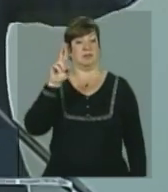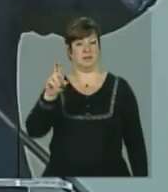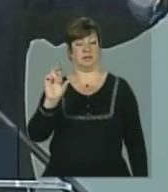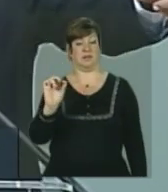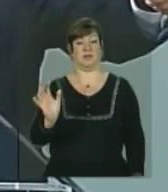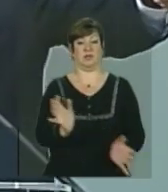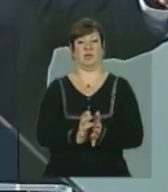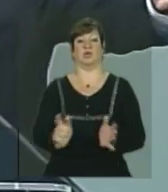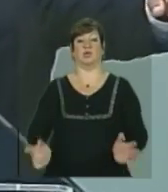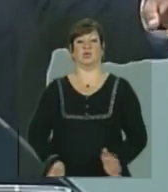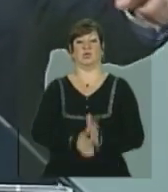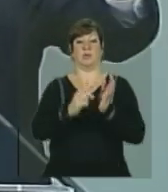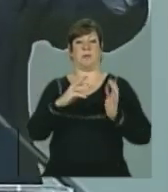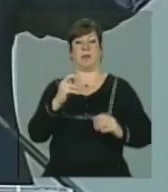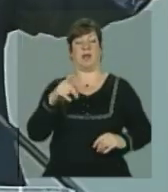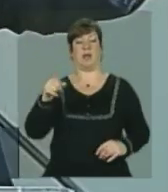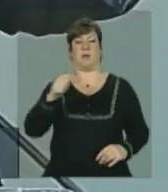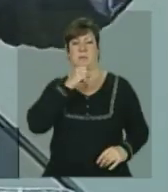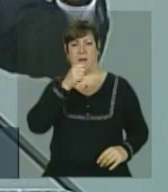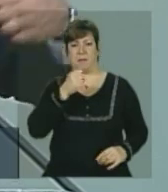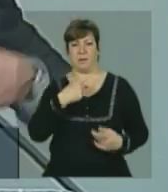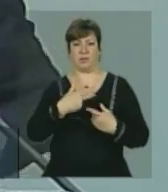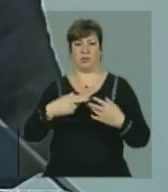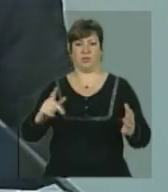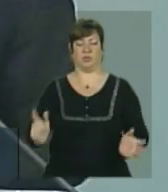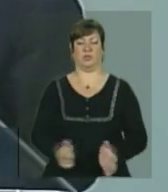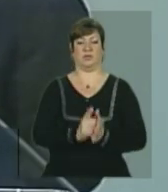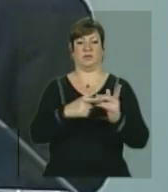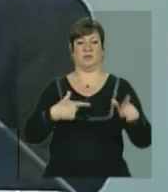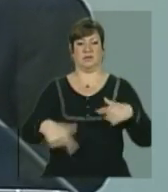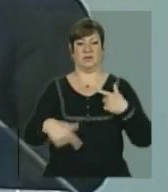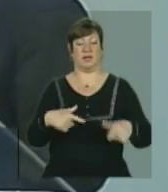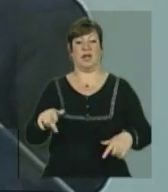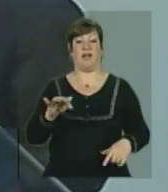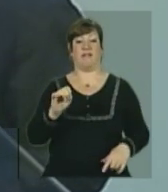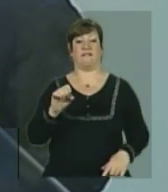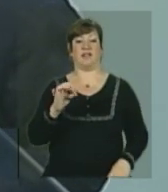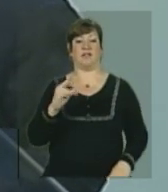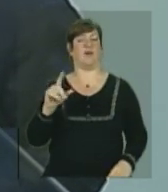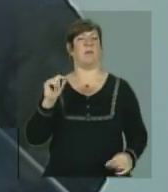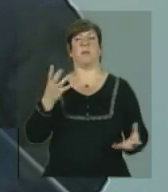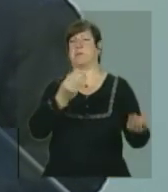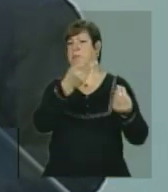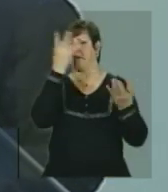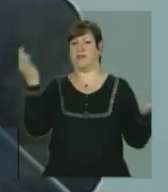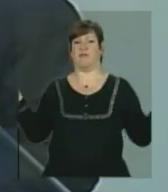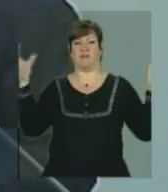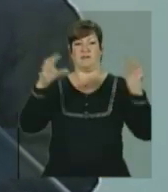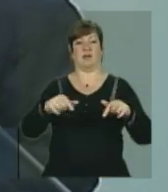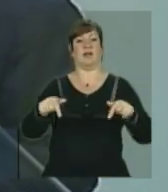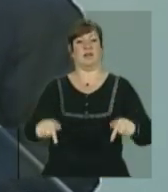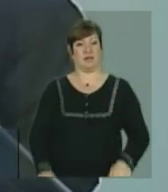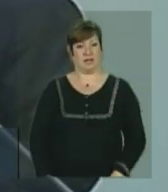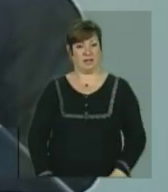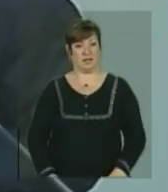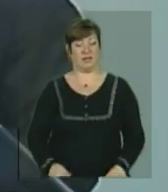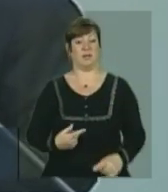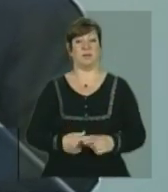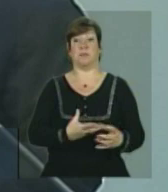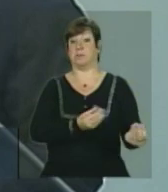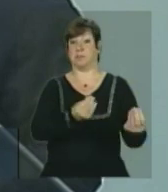o Jornal Maré, que é um jornalista, uma pessoa da maior qualidade, é um festival que traz milhares de pessoas aqui e são